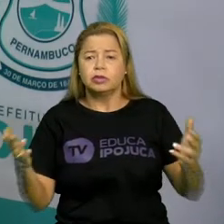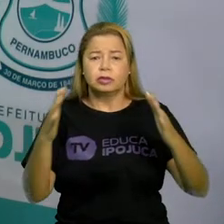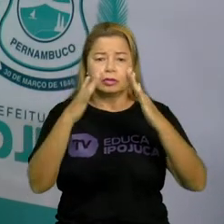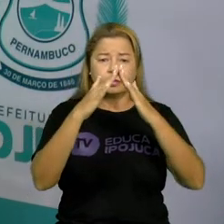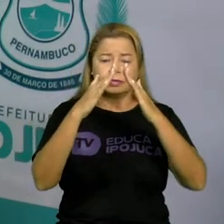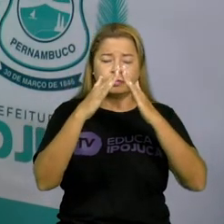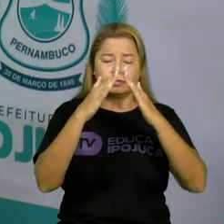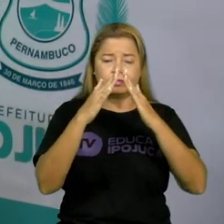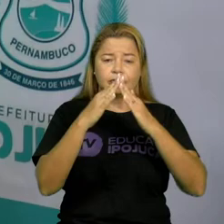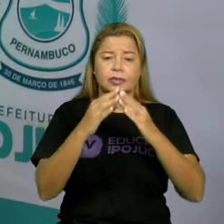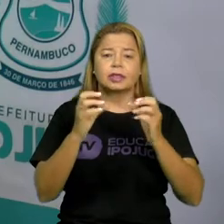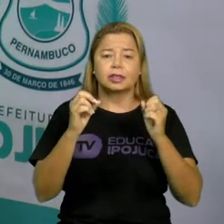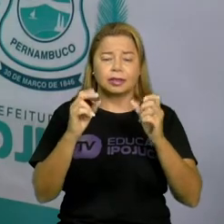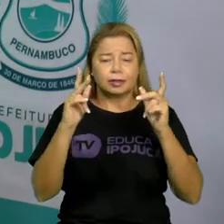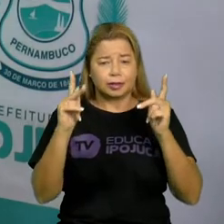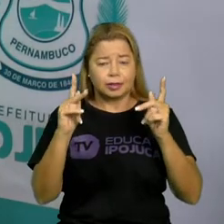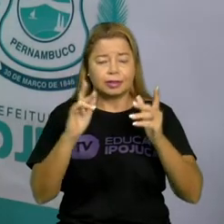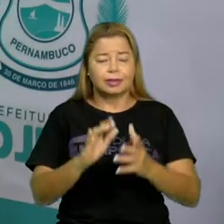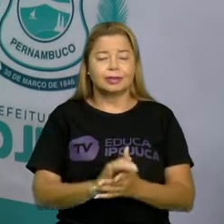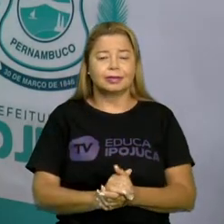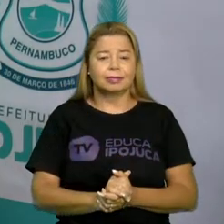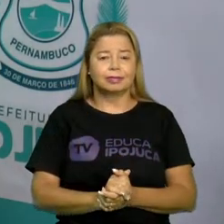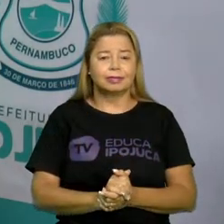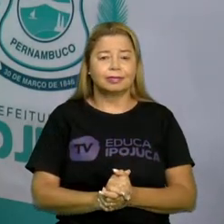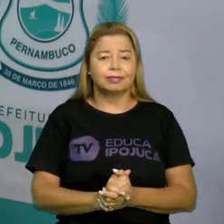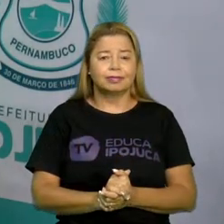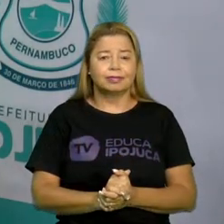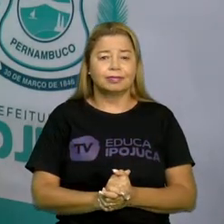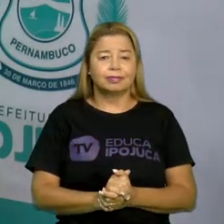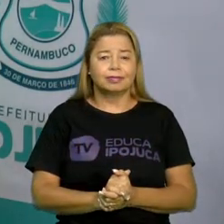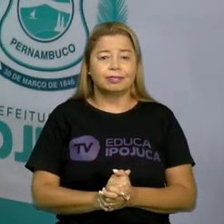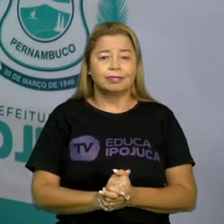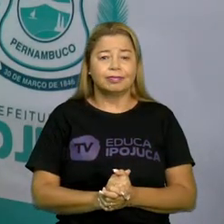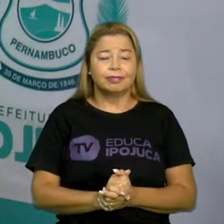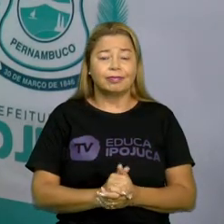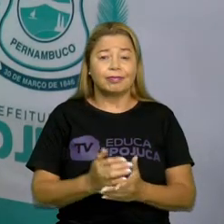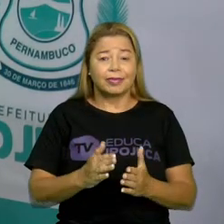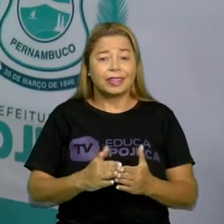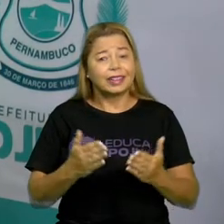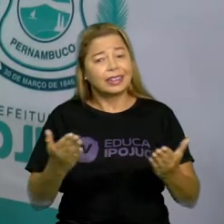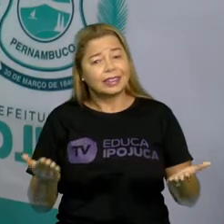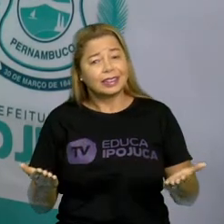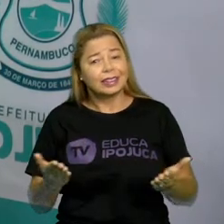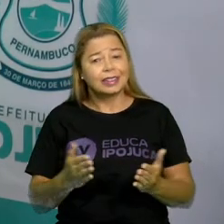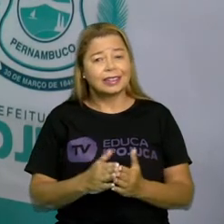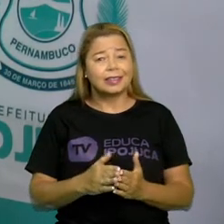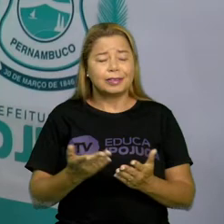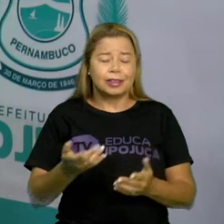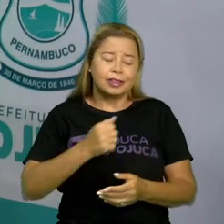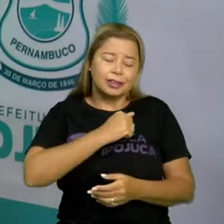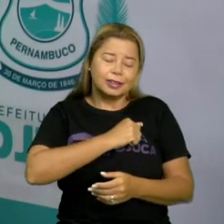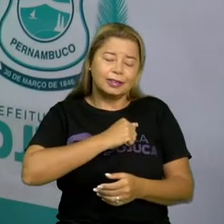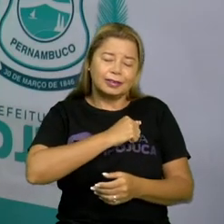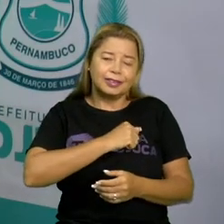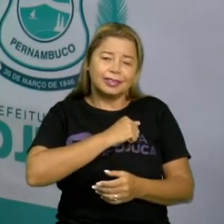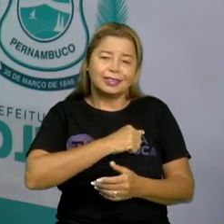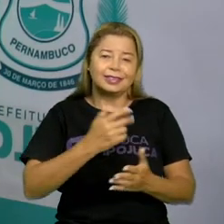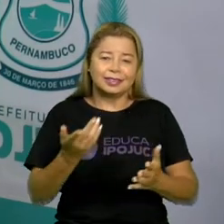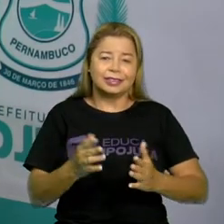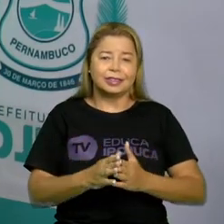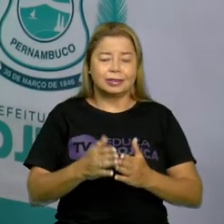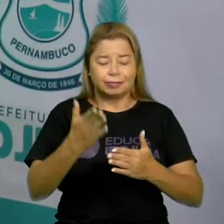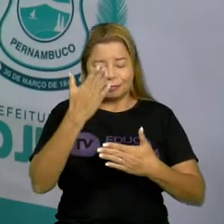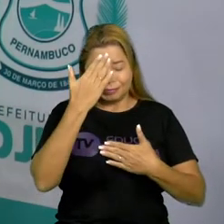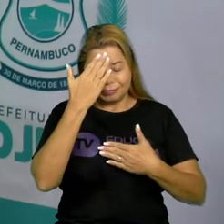Tá certo? Tá certo? Aí agora vamos lá. Vou me despedir de vocês já com saudade. Então, eu